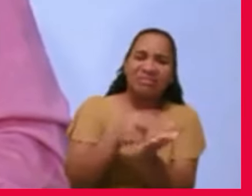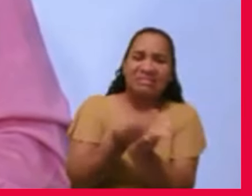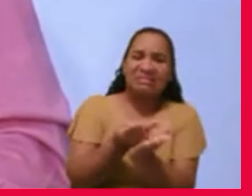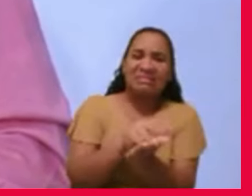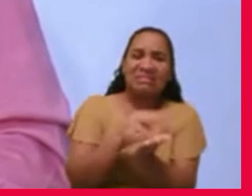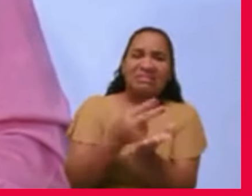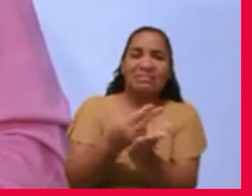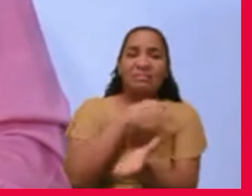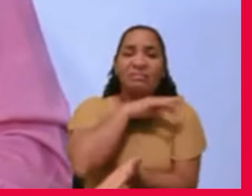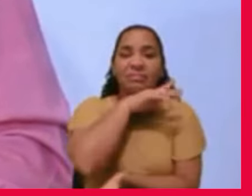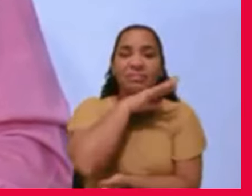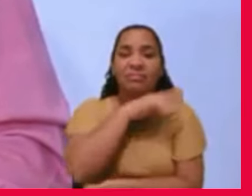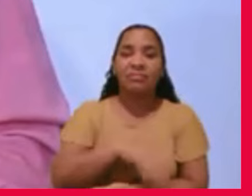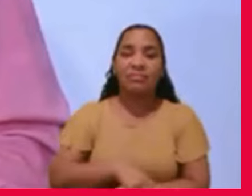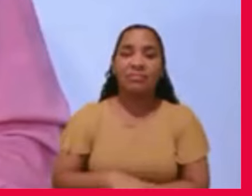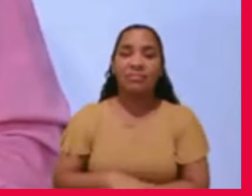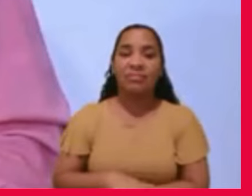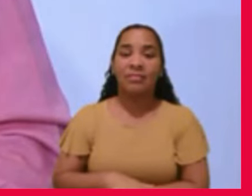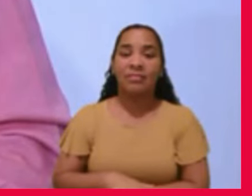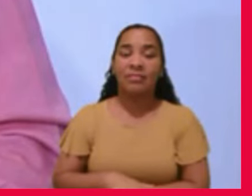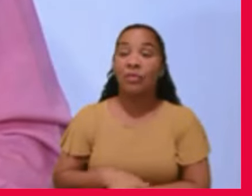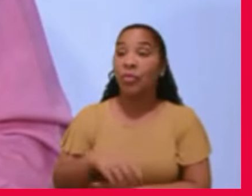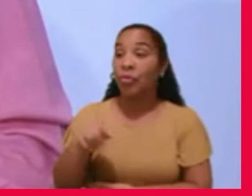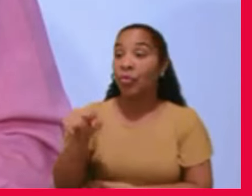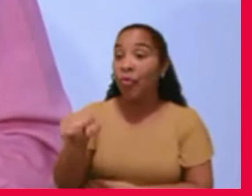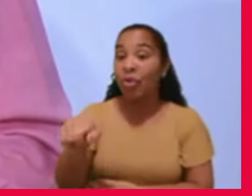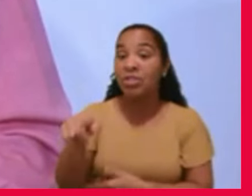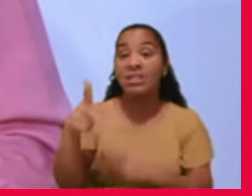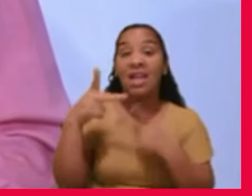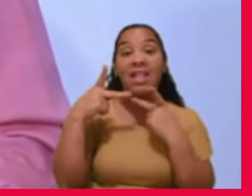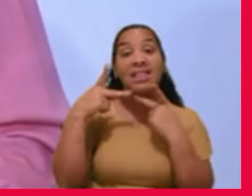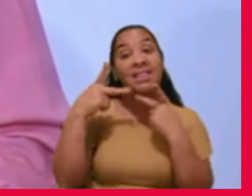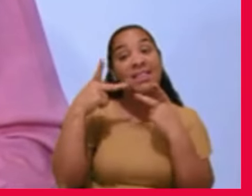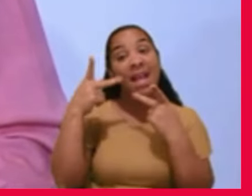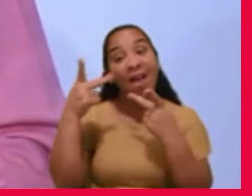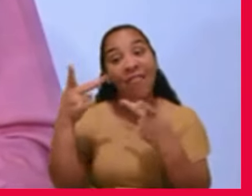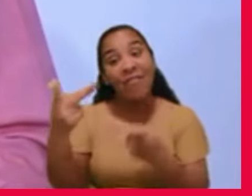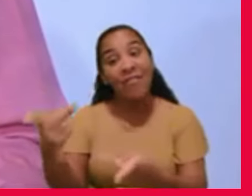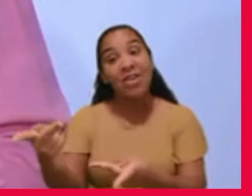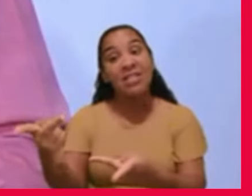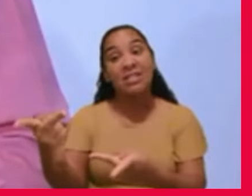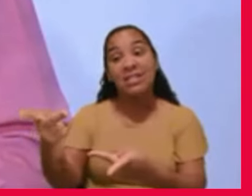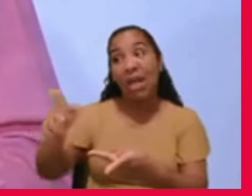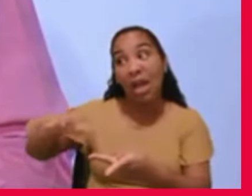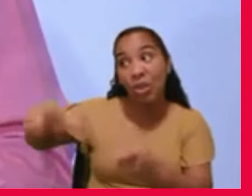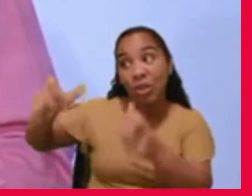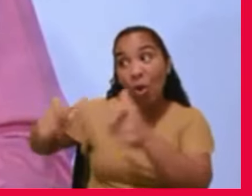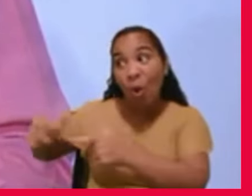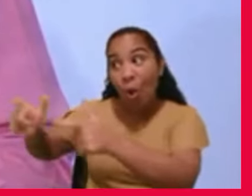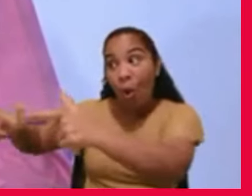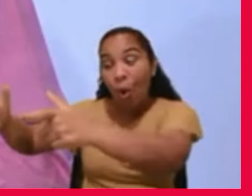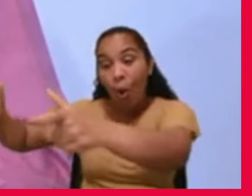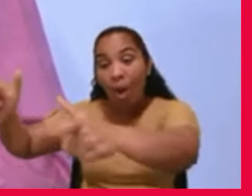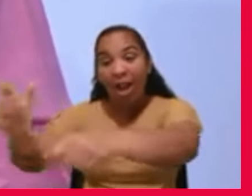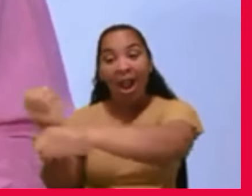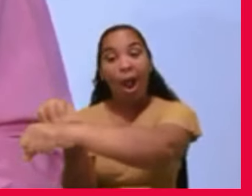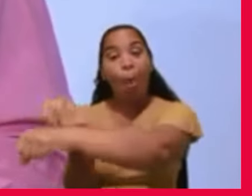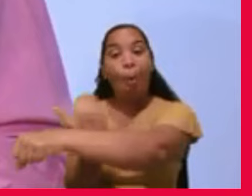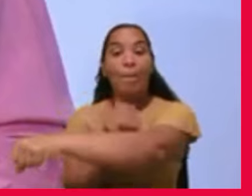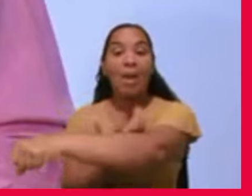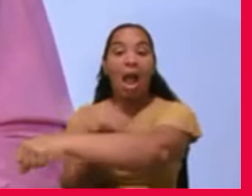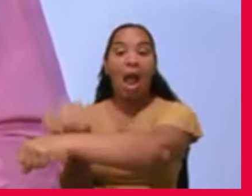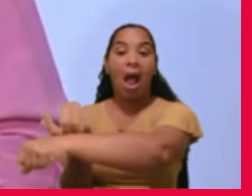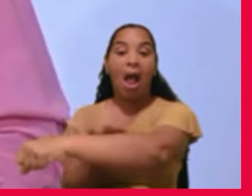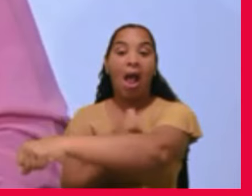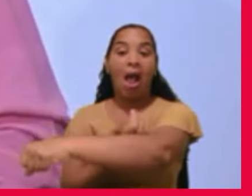porque está visitando as regiões umbralinas, meu filho. Estamos